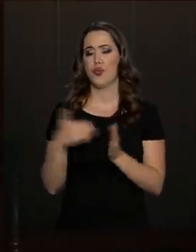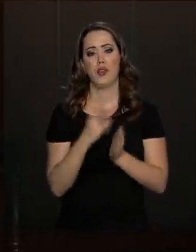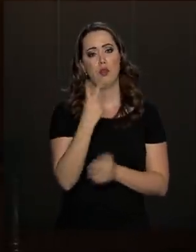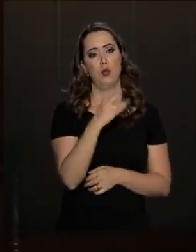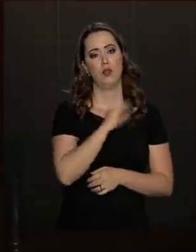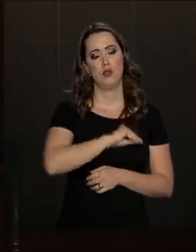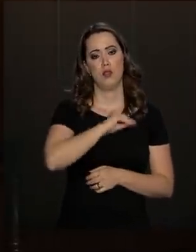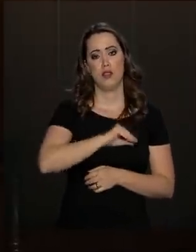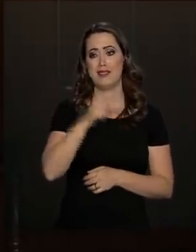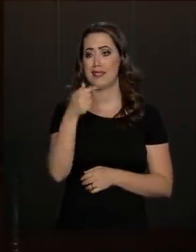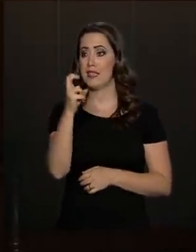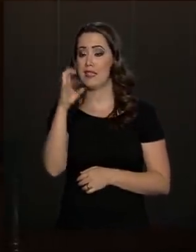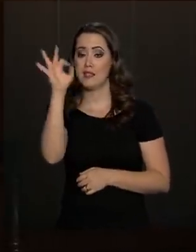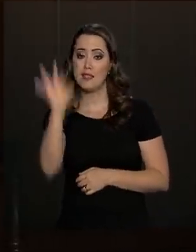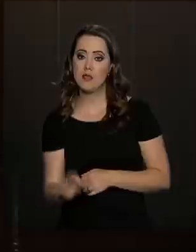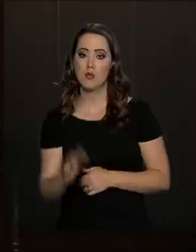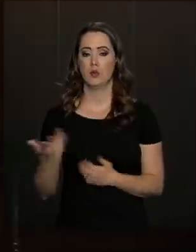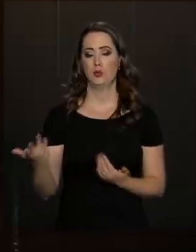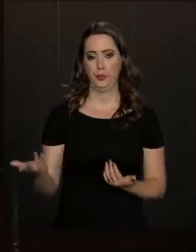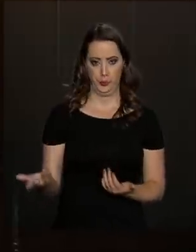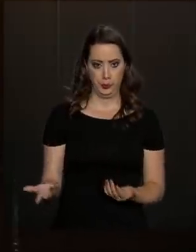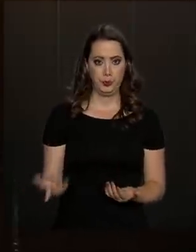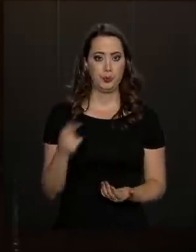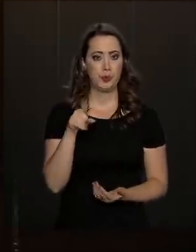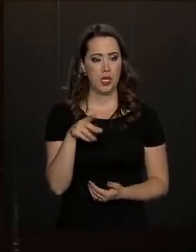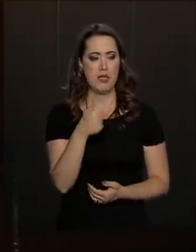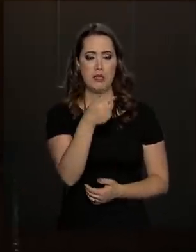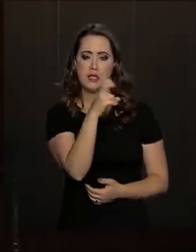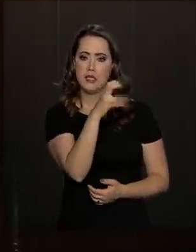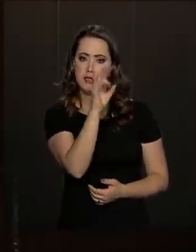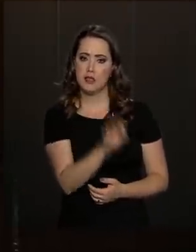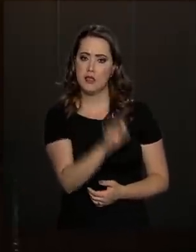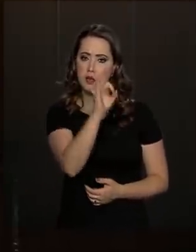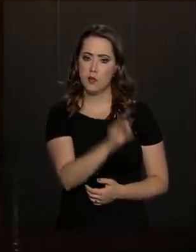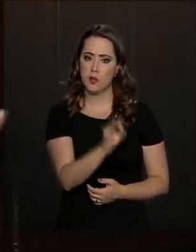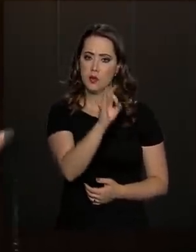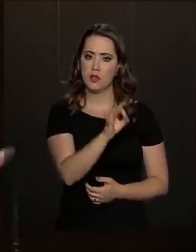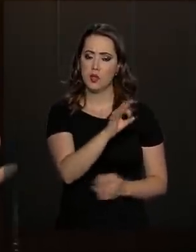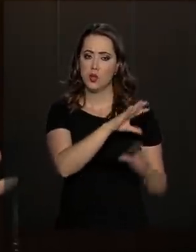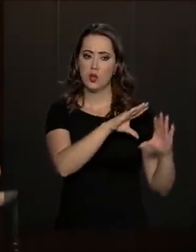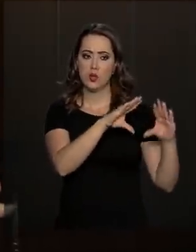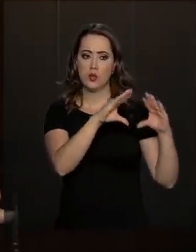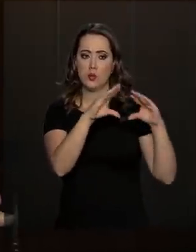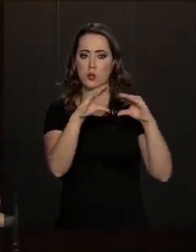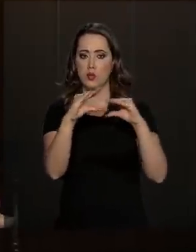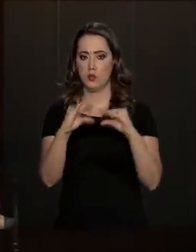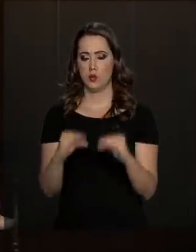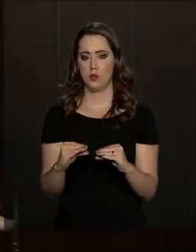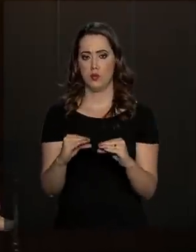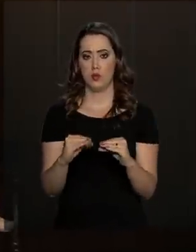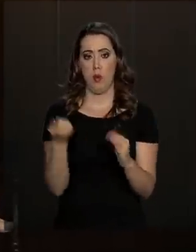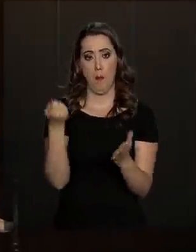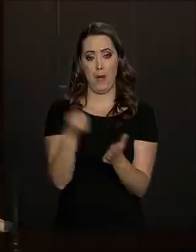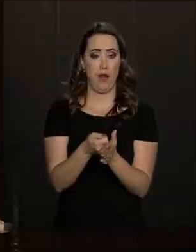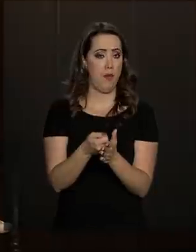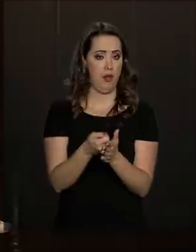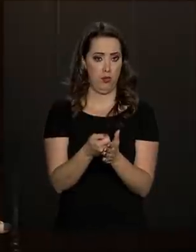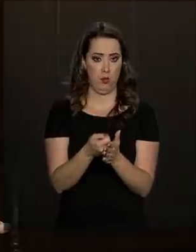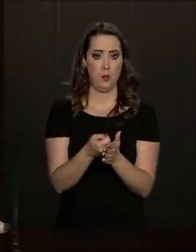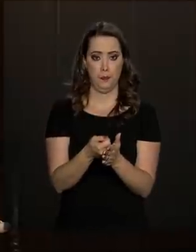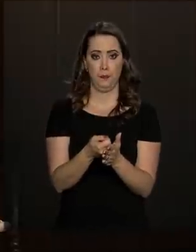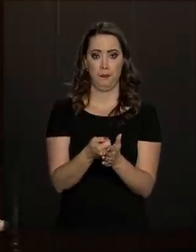salários o mínimo 75% deles. E esses 75% nós estamos reduzindo as contribuições.